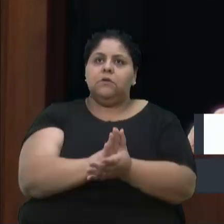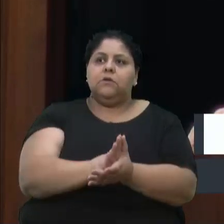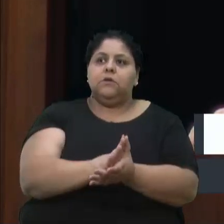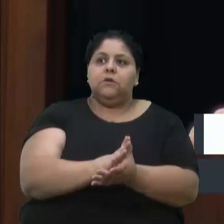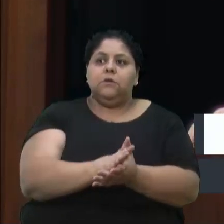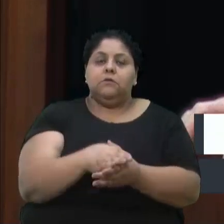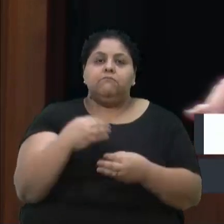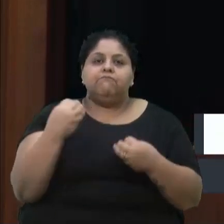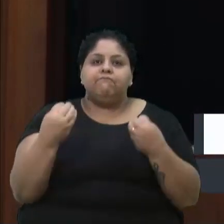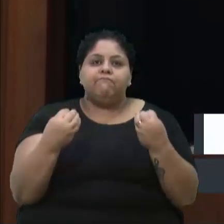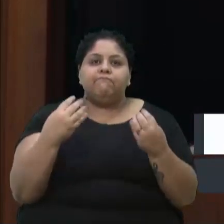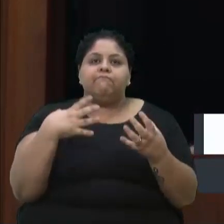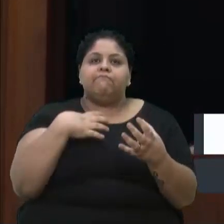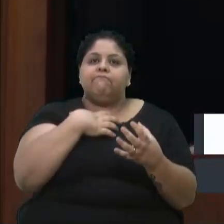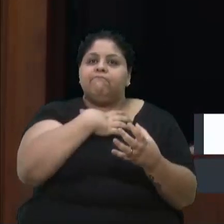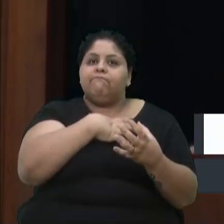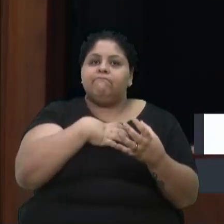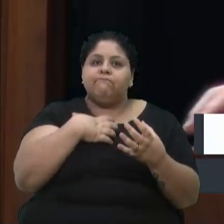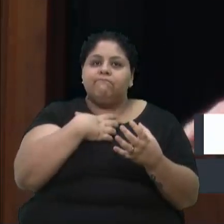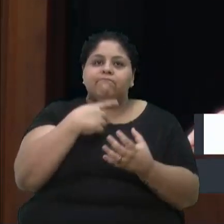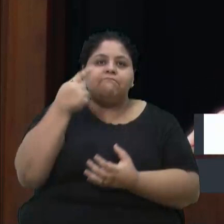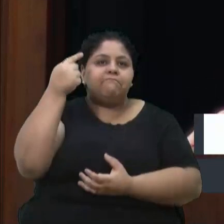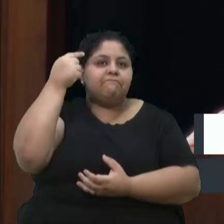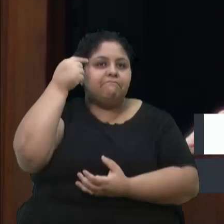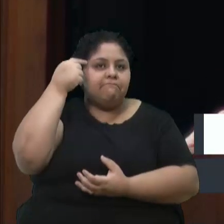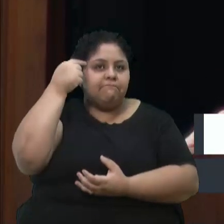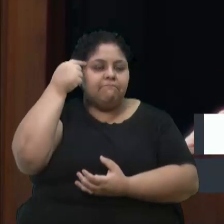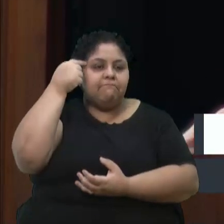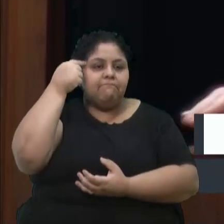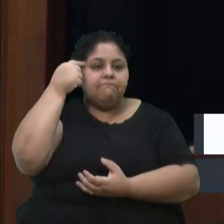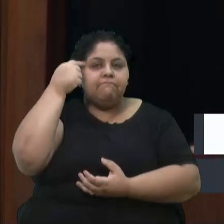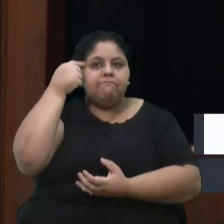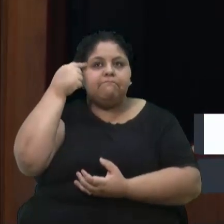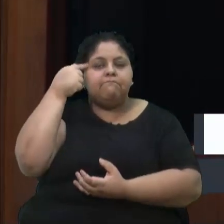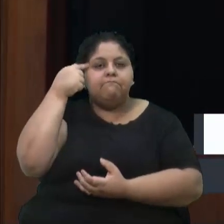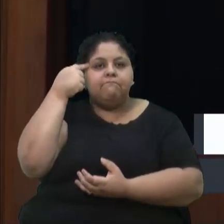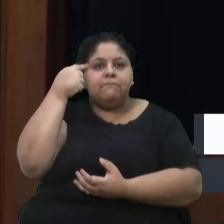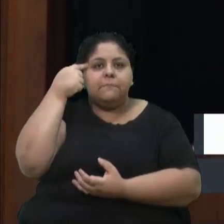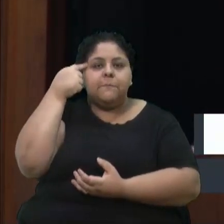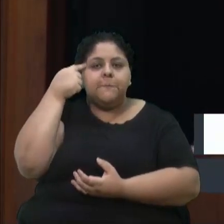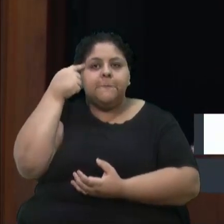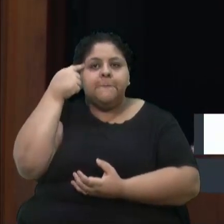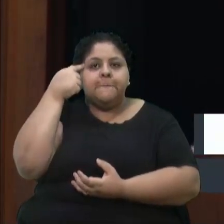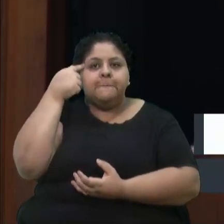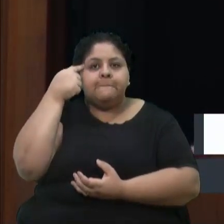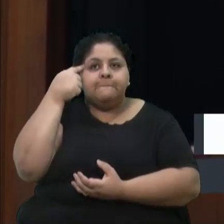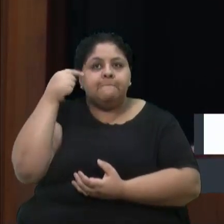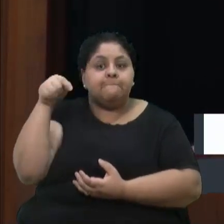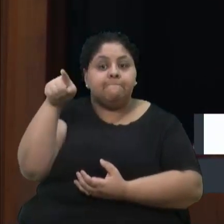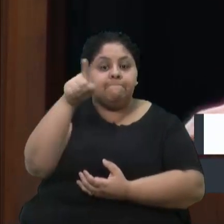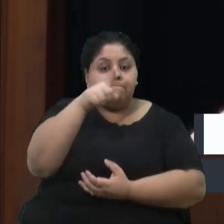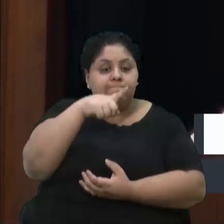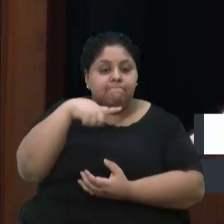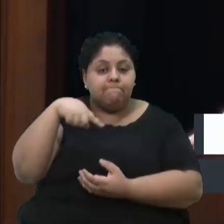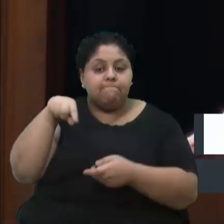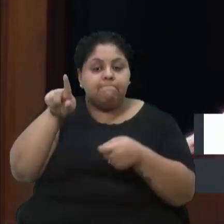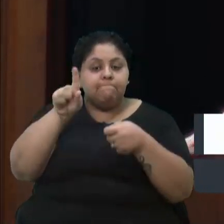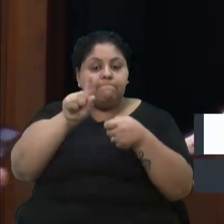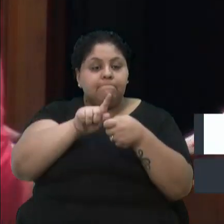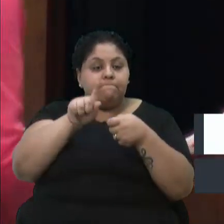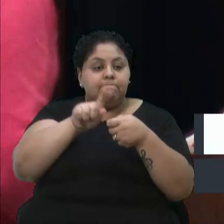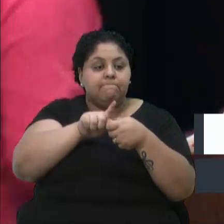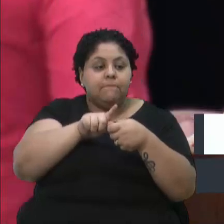de conscientização para que a gente faça o diagnóstico